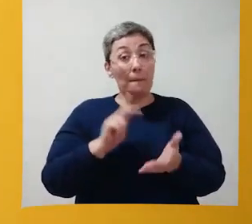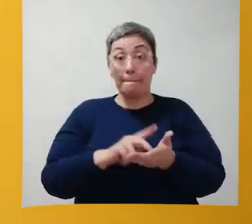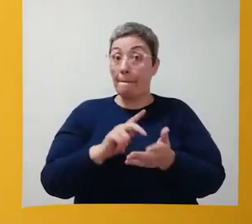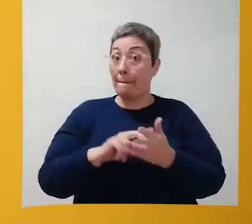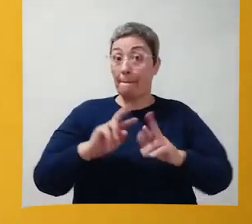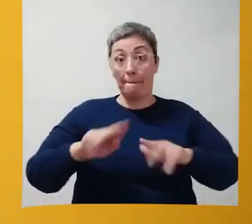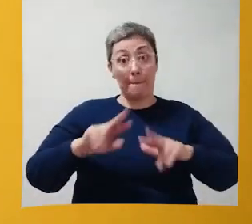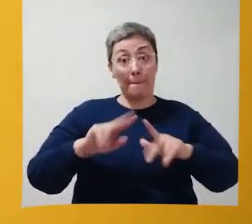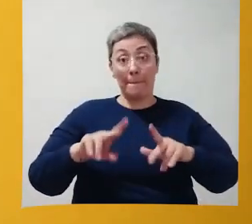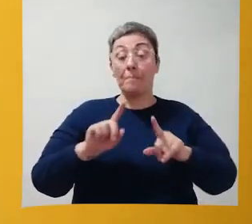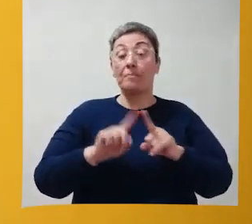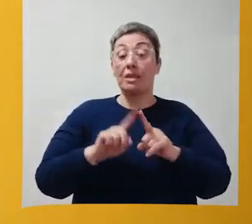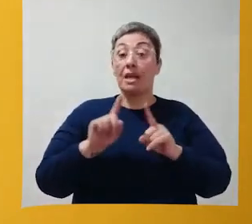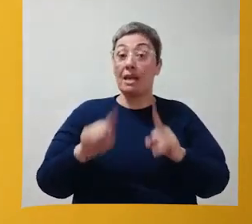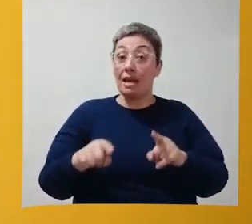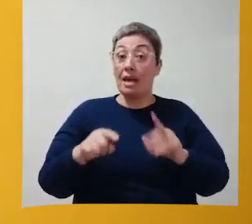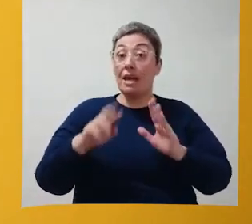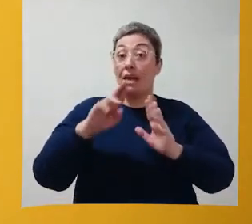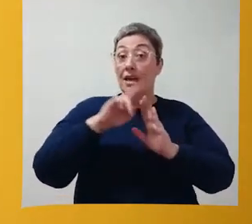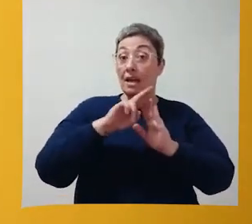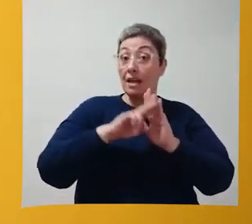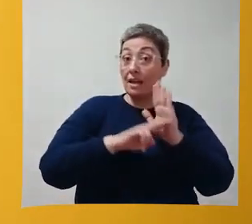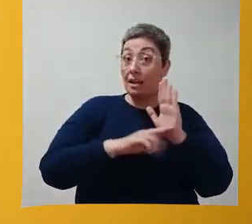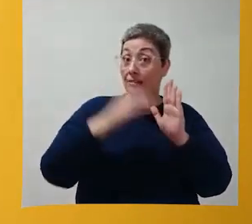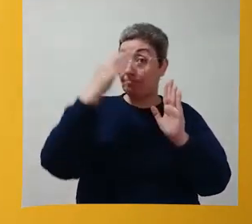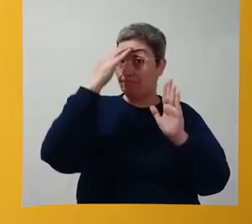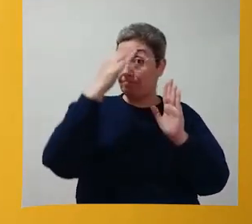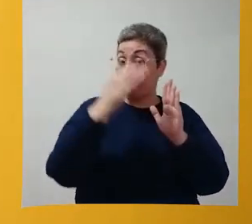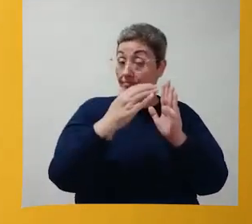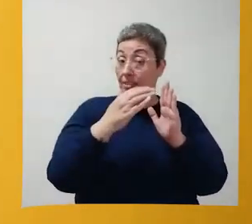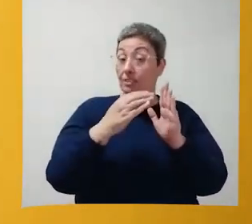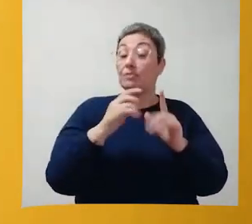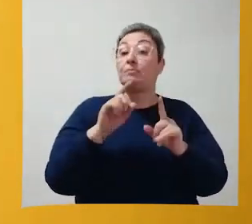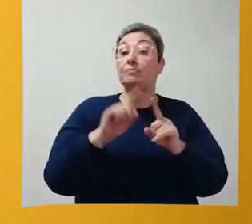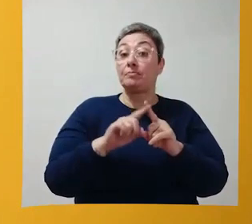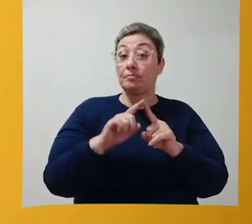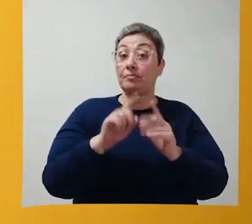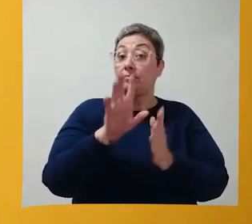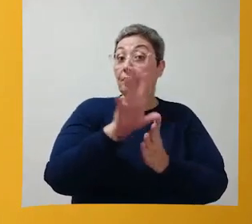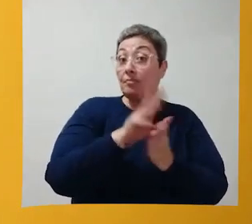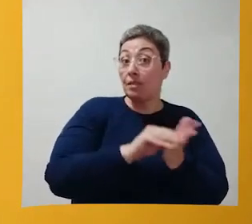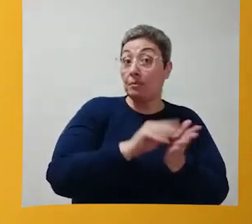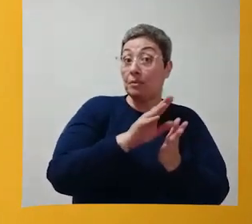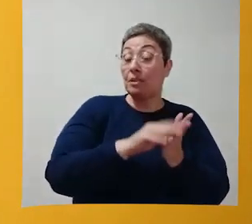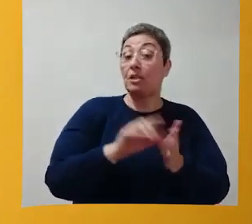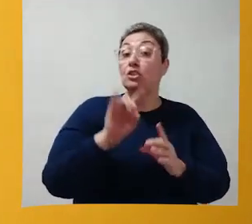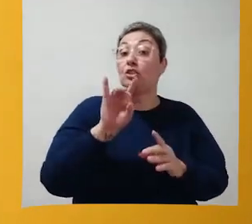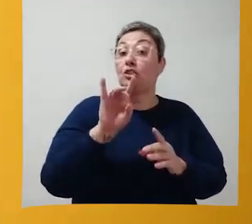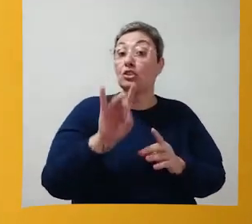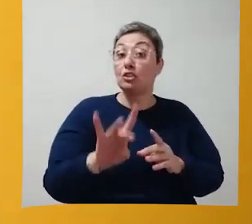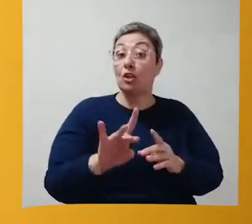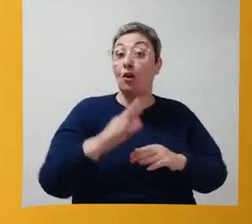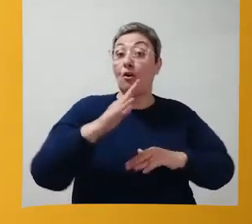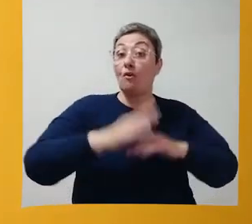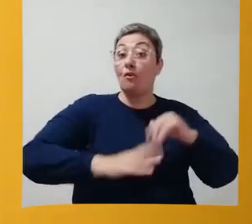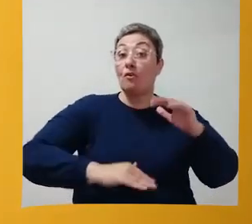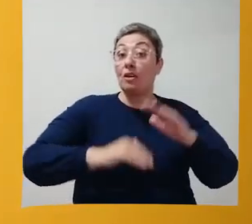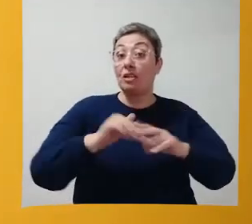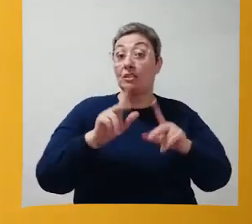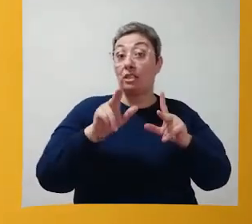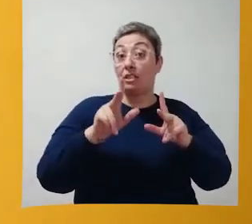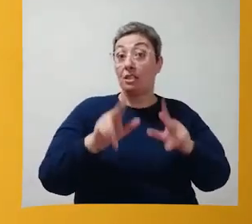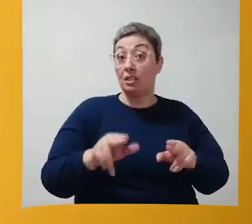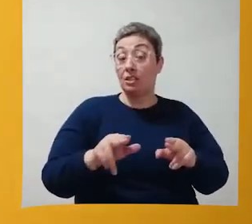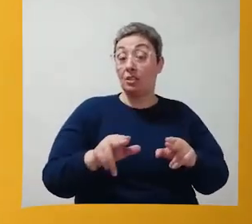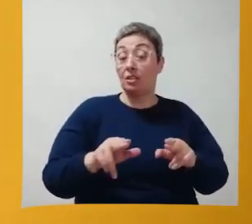verdade, não é. Isso é segmento de instrução. Imitação é apenas faça igual